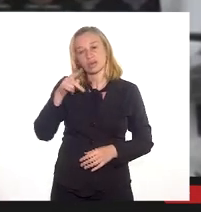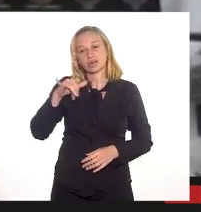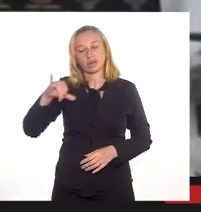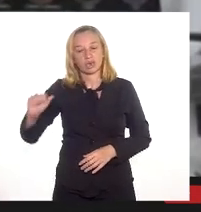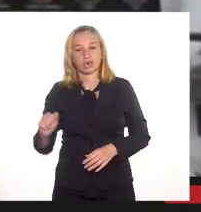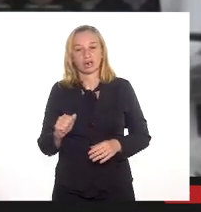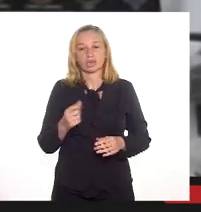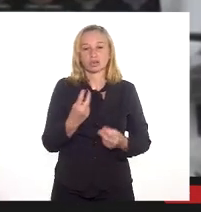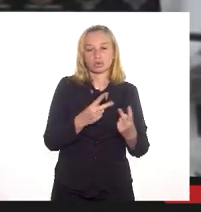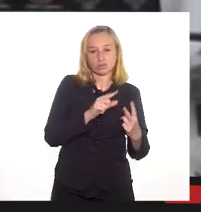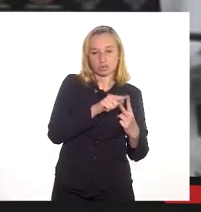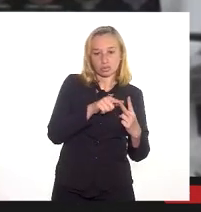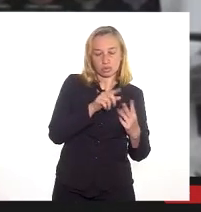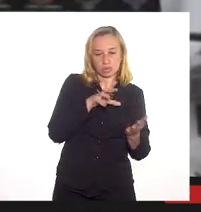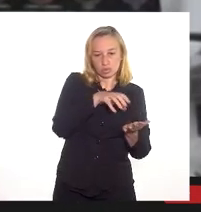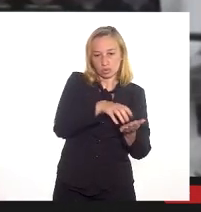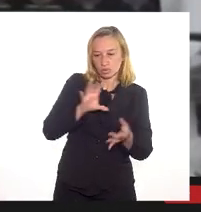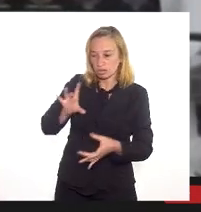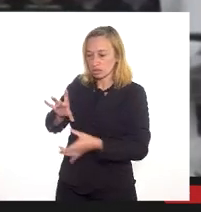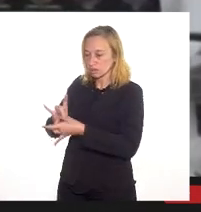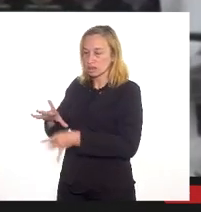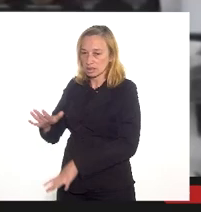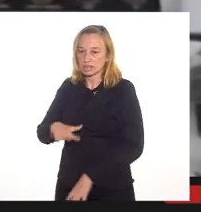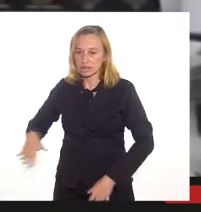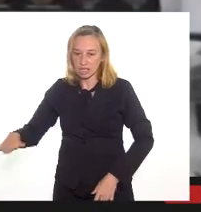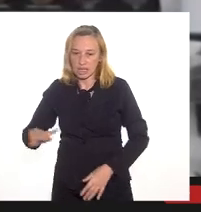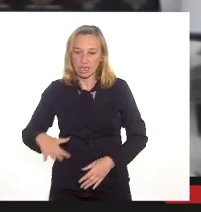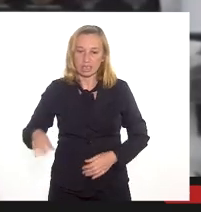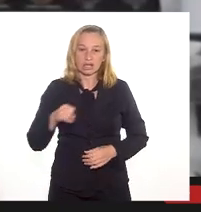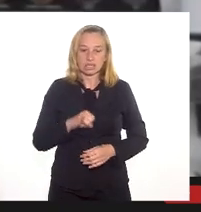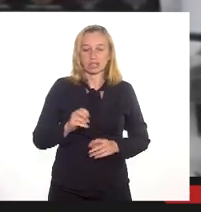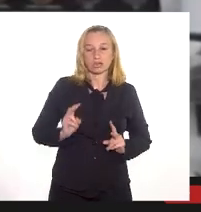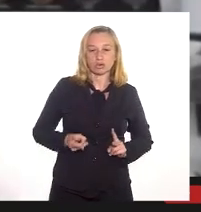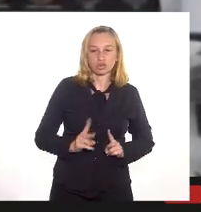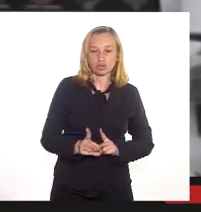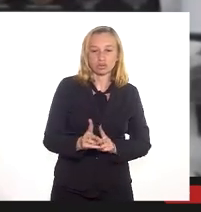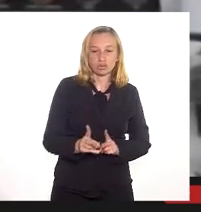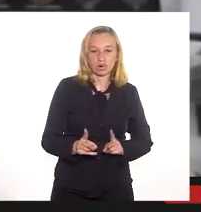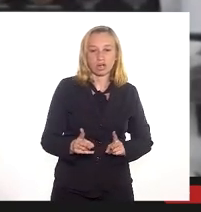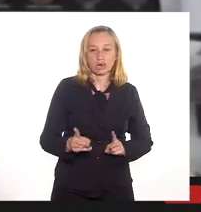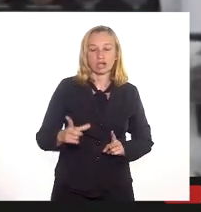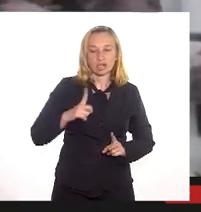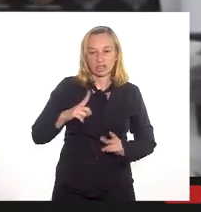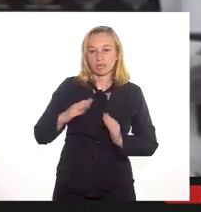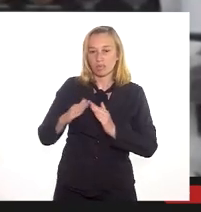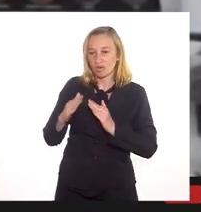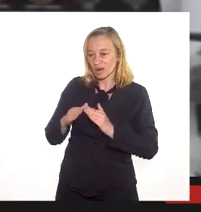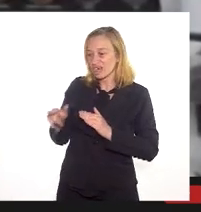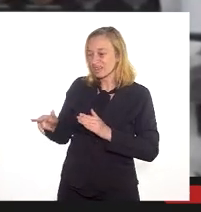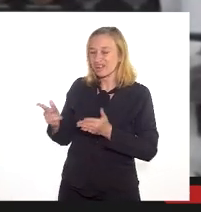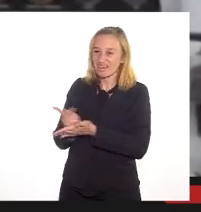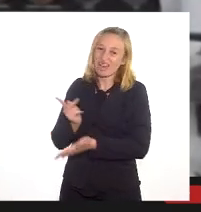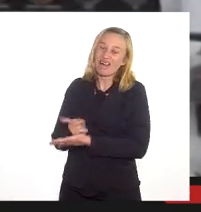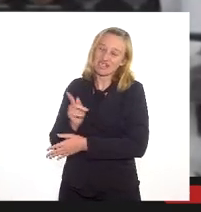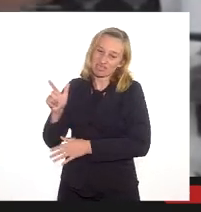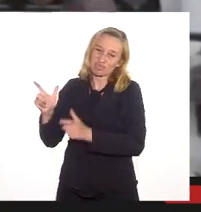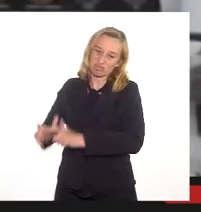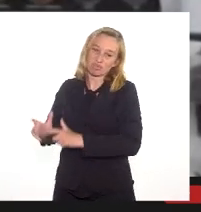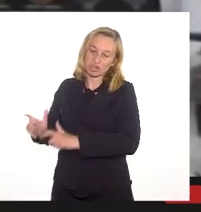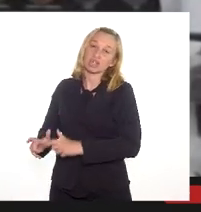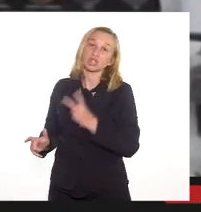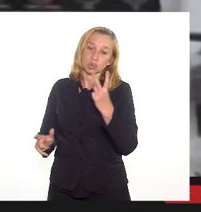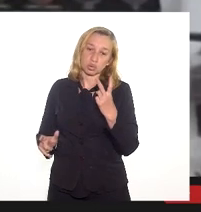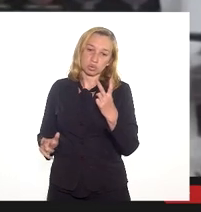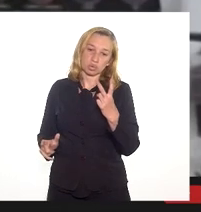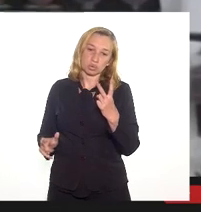diretamente vinculados a essa área, se a gente continuar tendo a ocupação irregular e cada pouco a gente ter aí duas